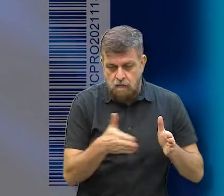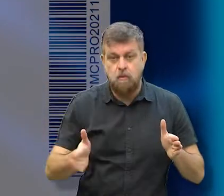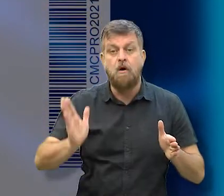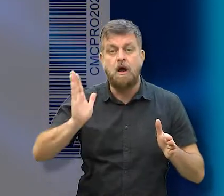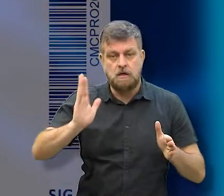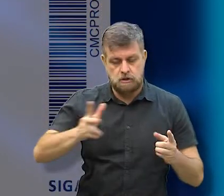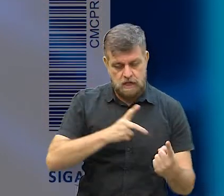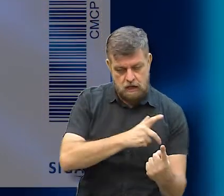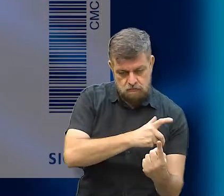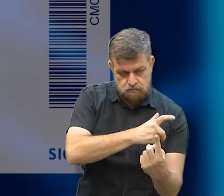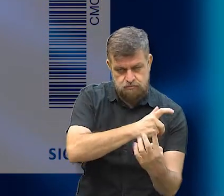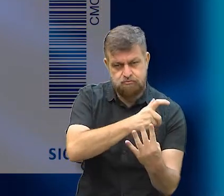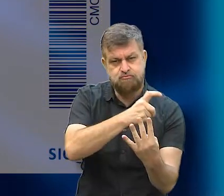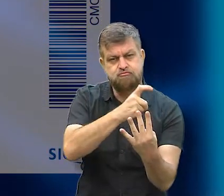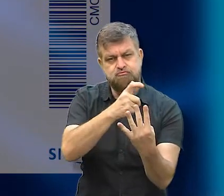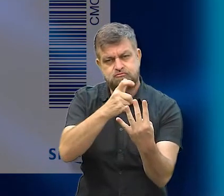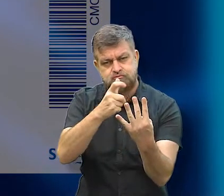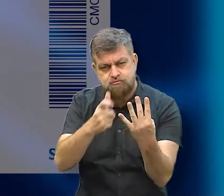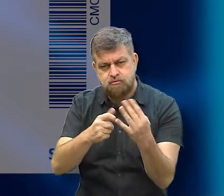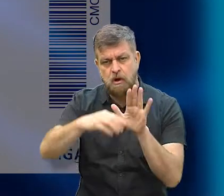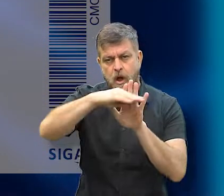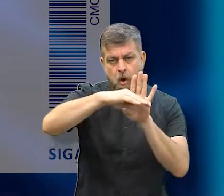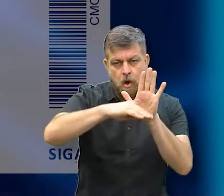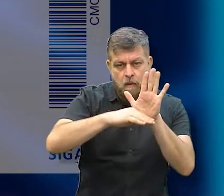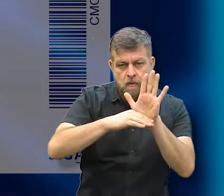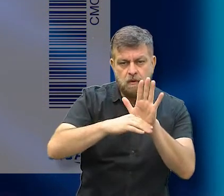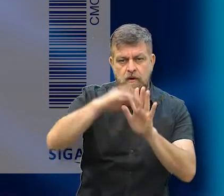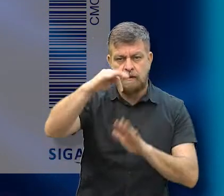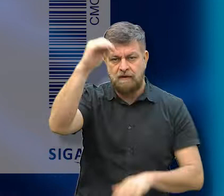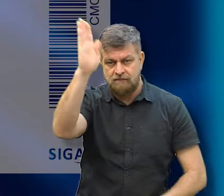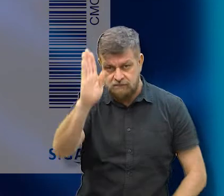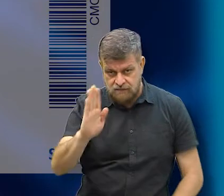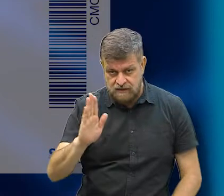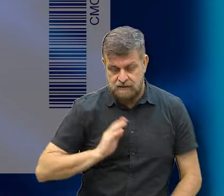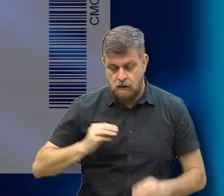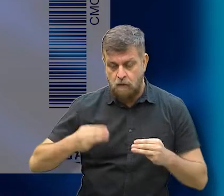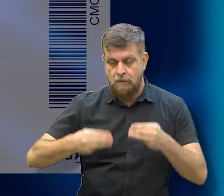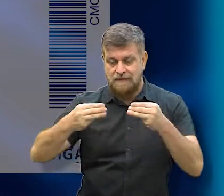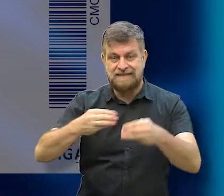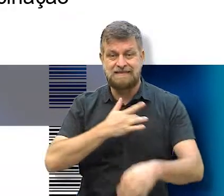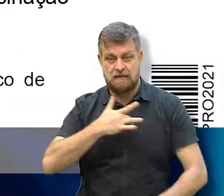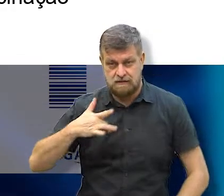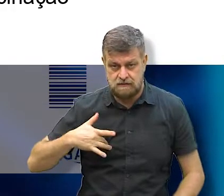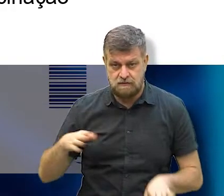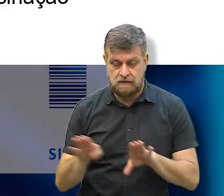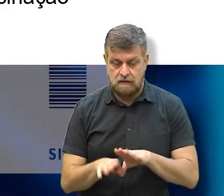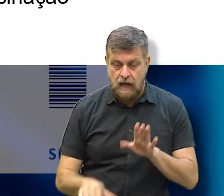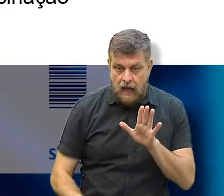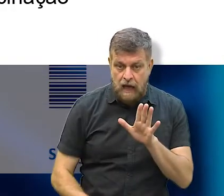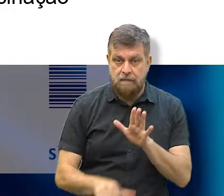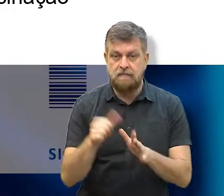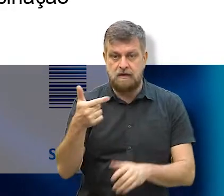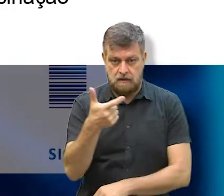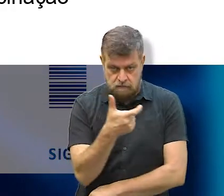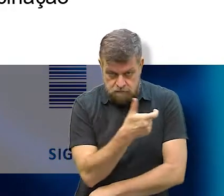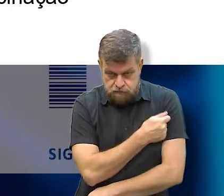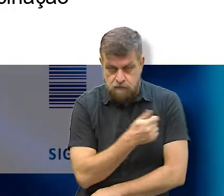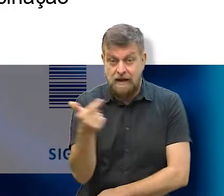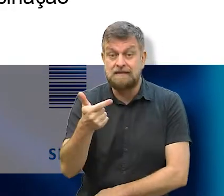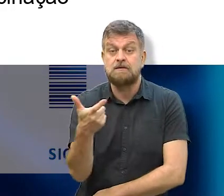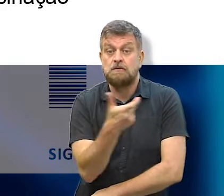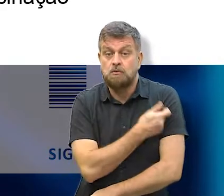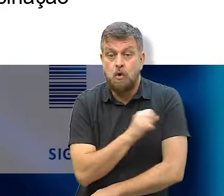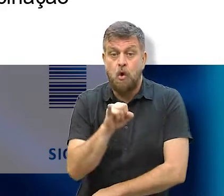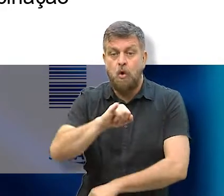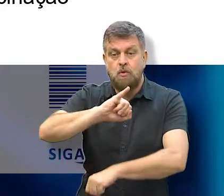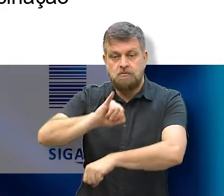já estiveram entre as doses ofertadas no Programa Nacional do Ministério da Saúde, incluindo a primeira e segunda doses